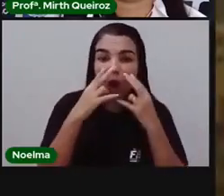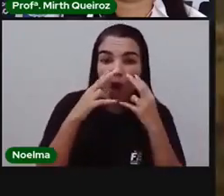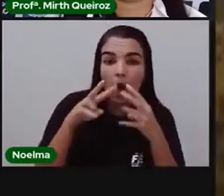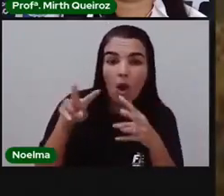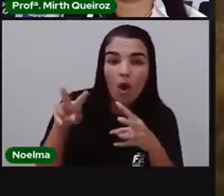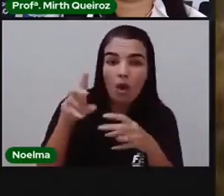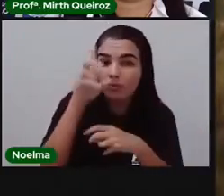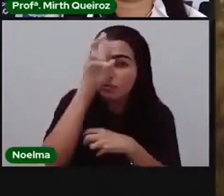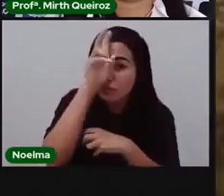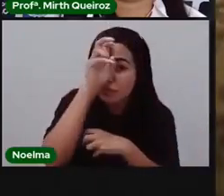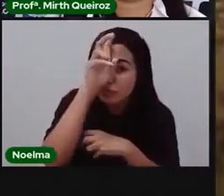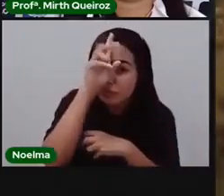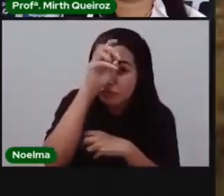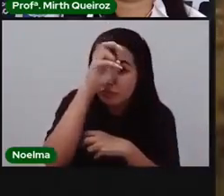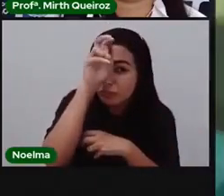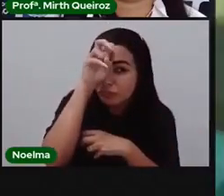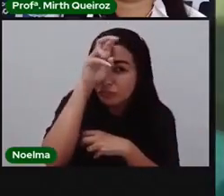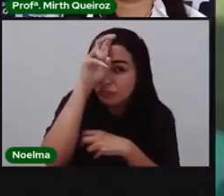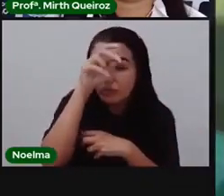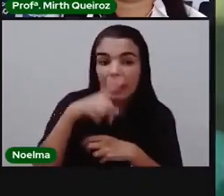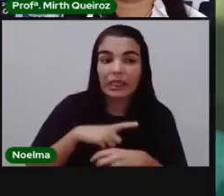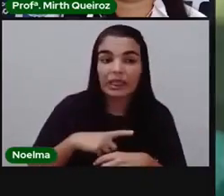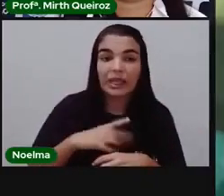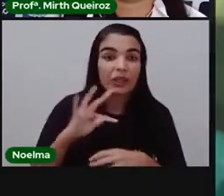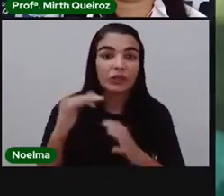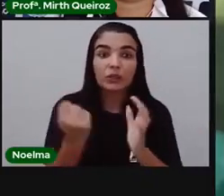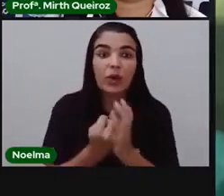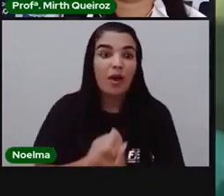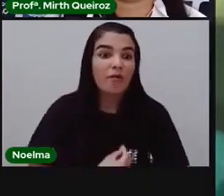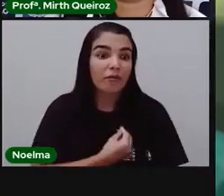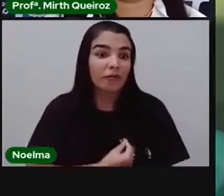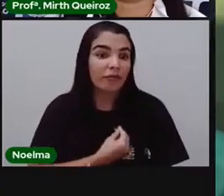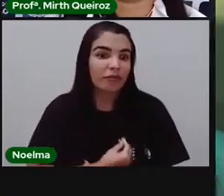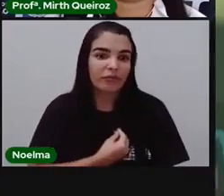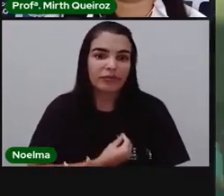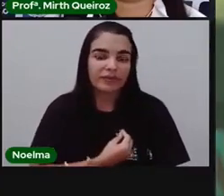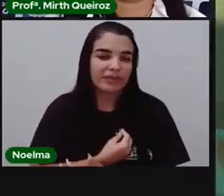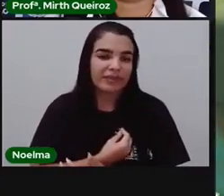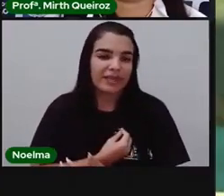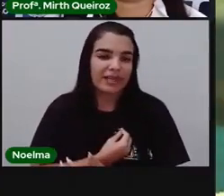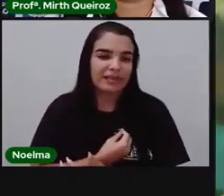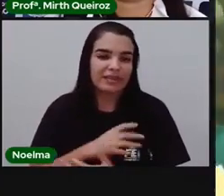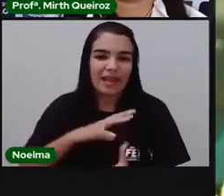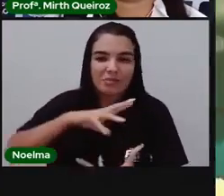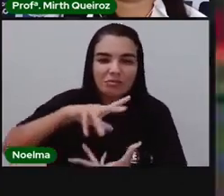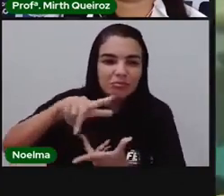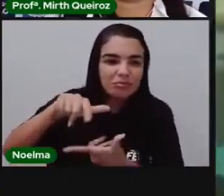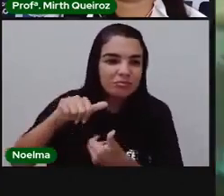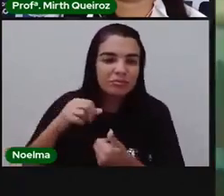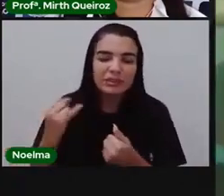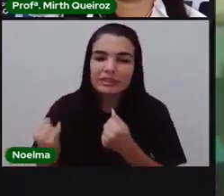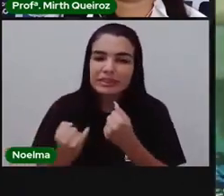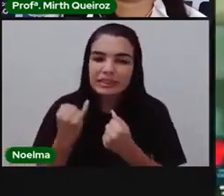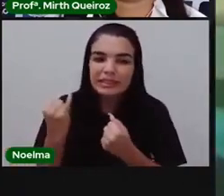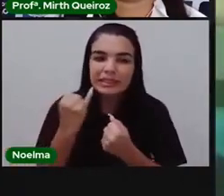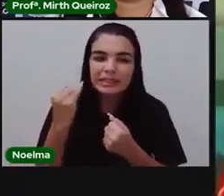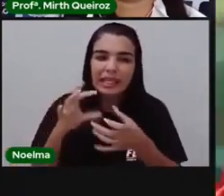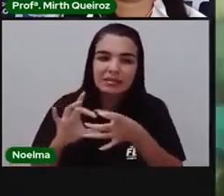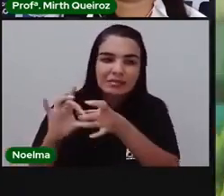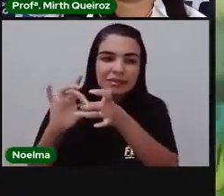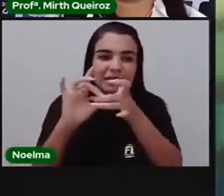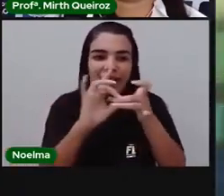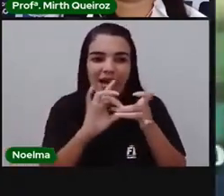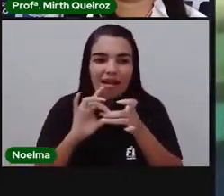além de considerar todas as formas de vida, a biodiversidade também é importante em inter-relações, na qual a existência de uma espécie